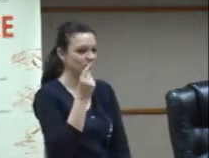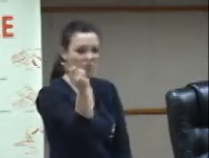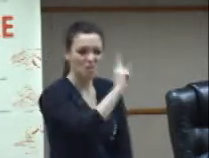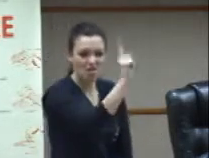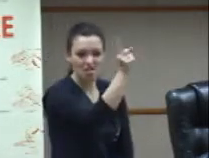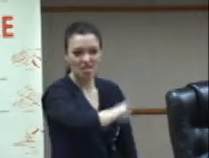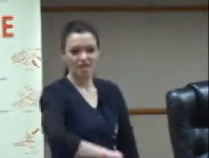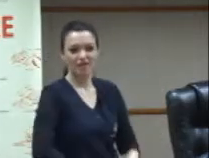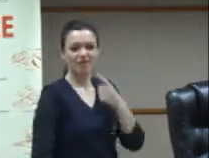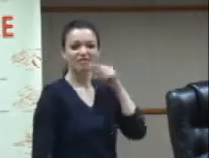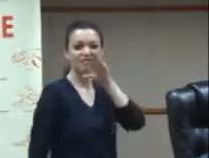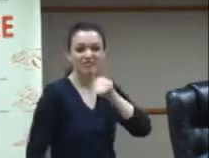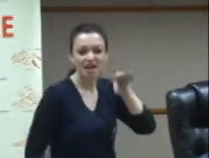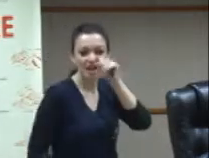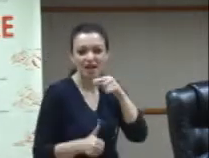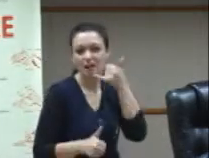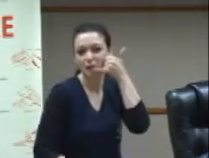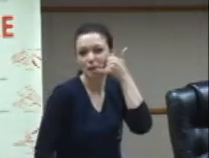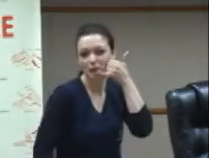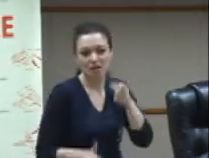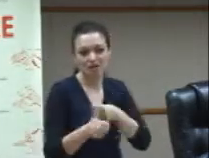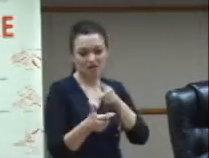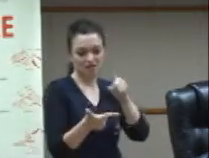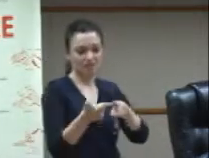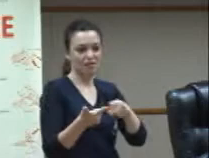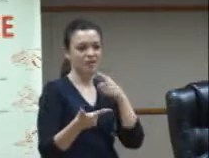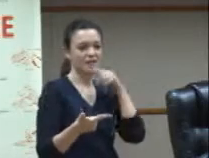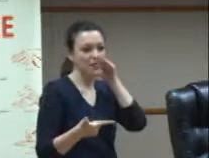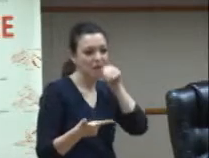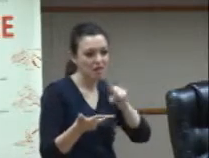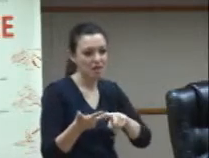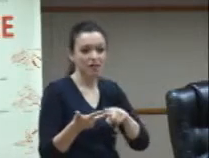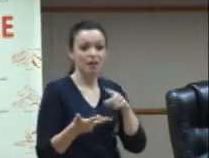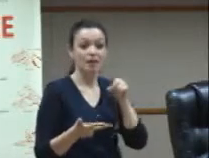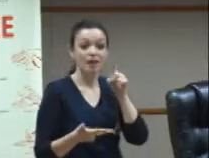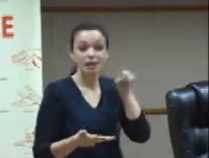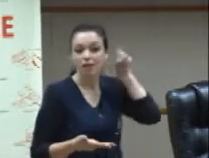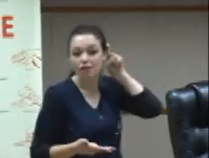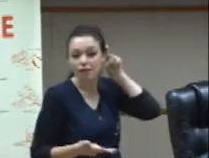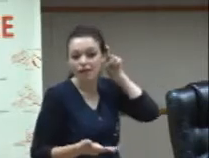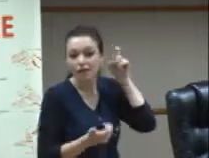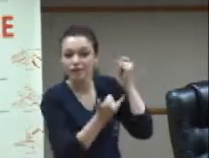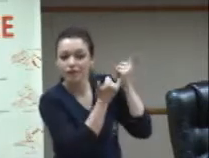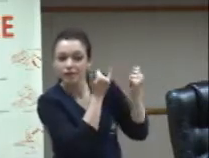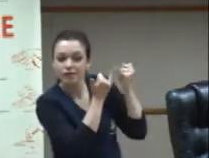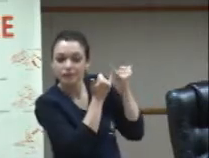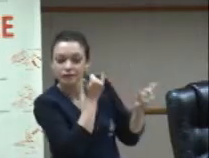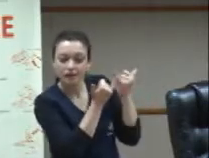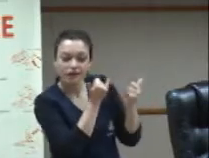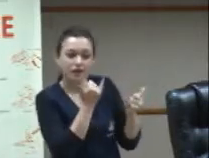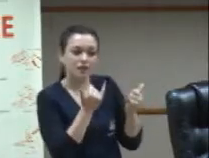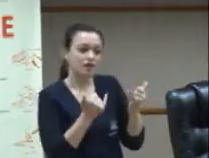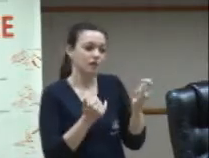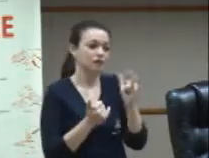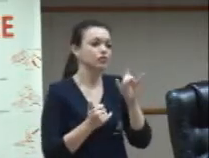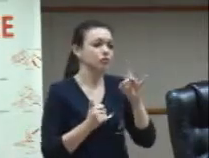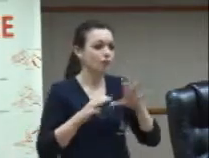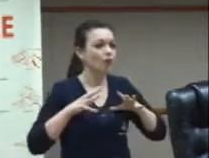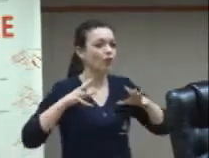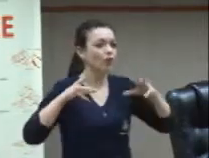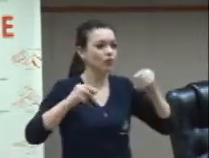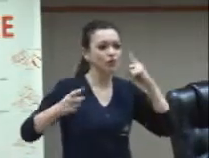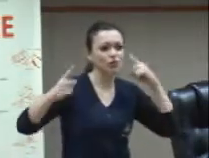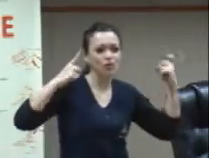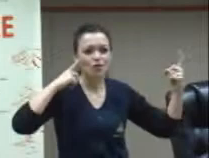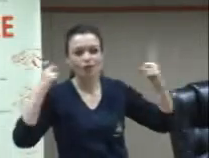porque ele fala no telefone só que esse surdo tem uma escuta ele não tem escuta seletiva ele ouve todos